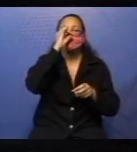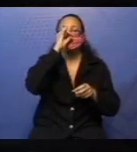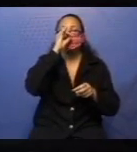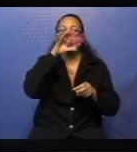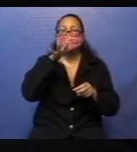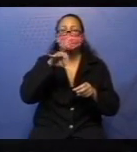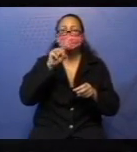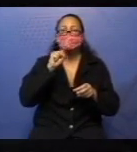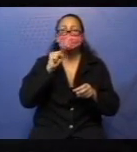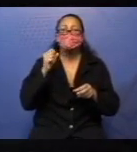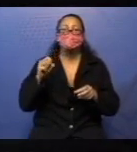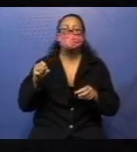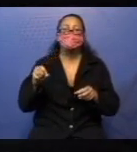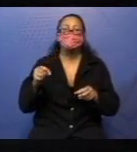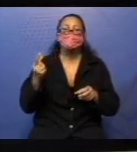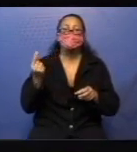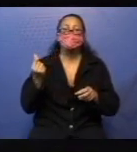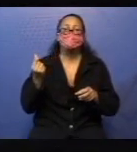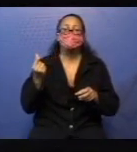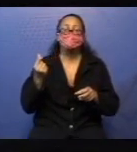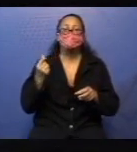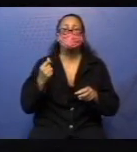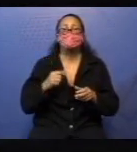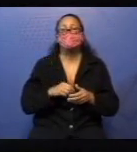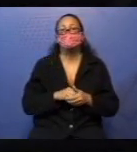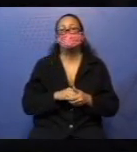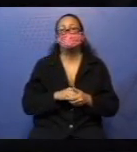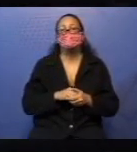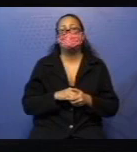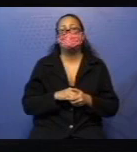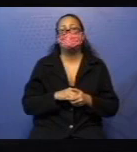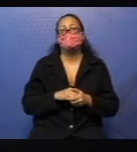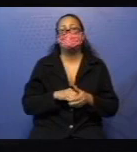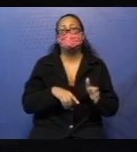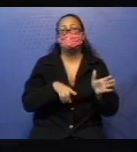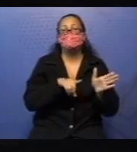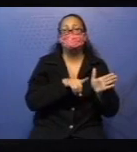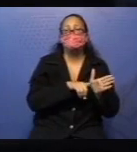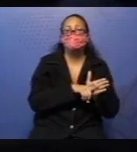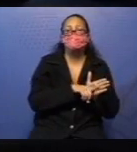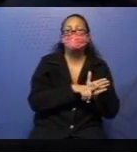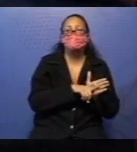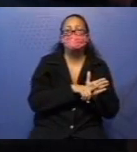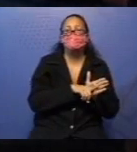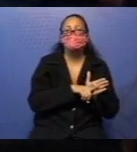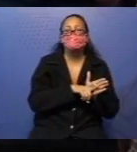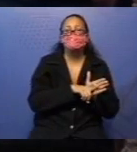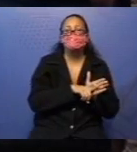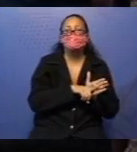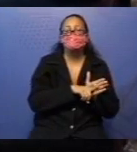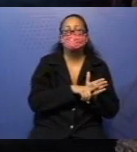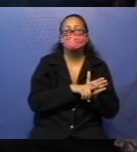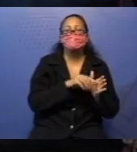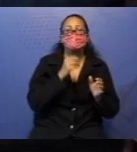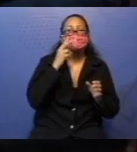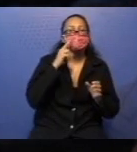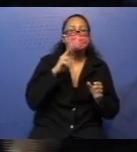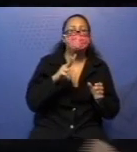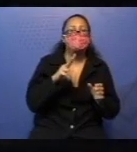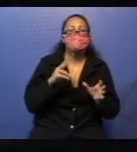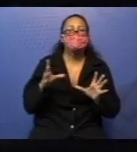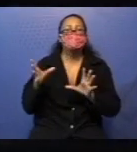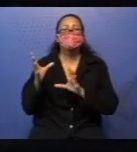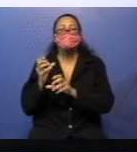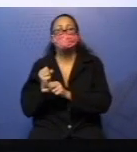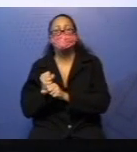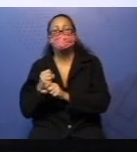retirar as moedas. Olha o retirar menos, olha o juntar mais.